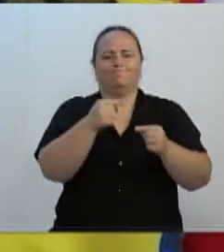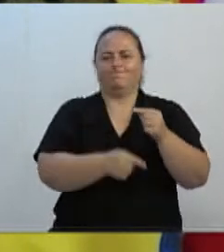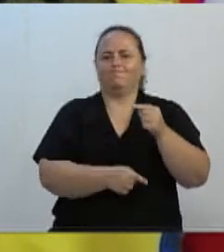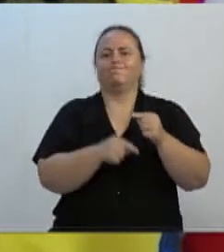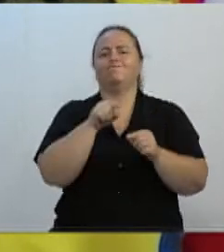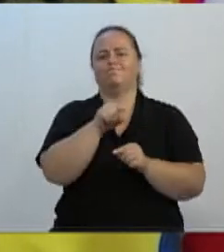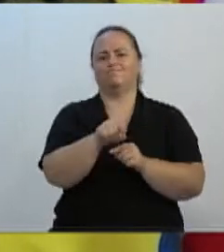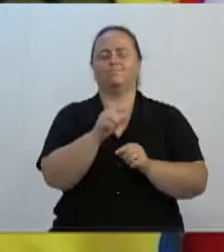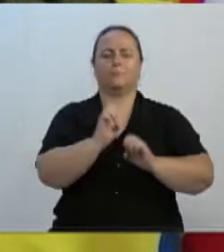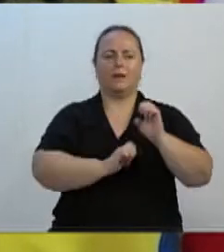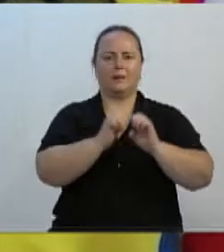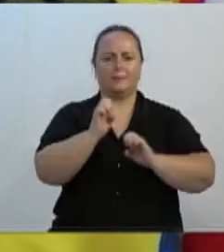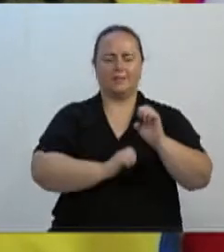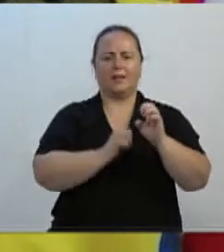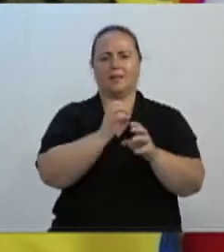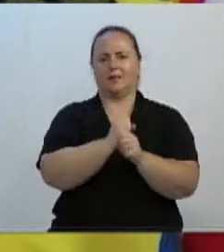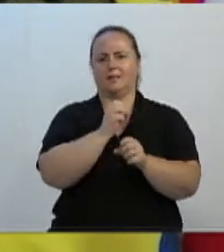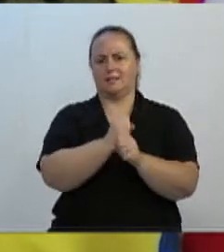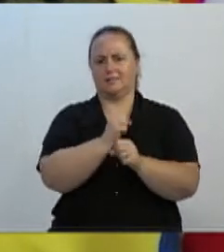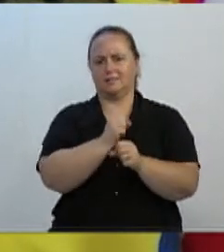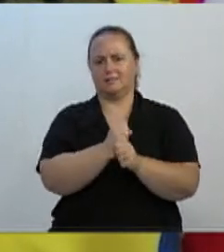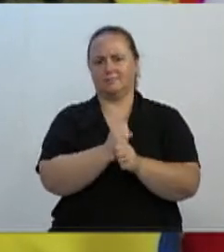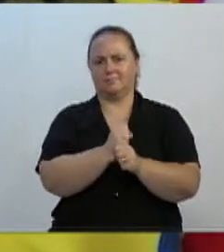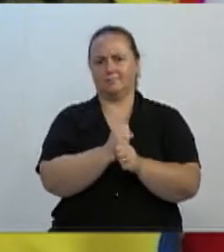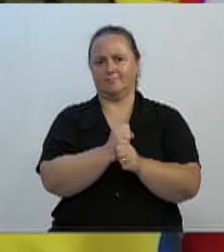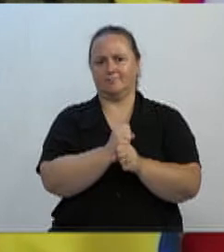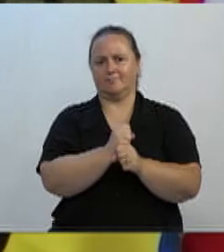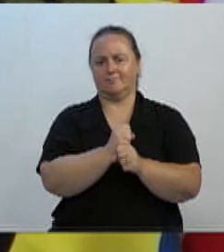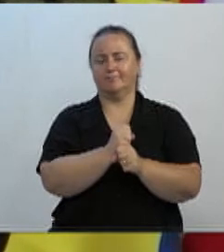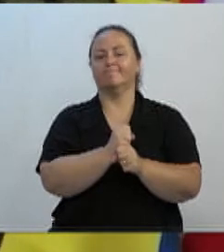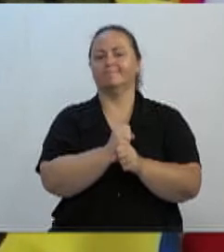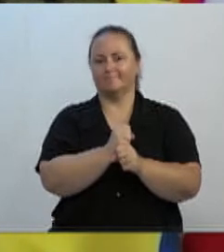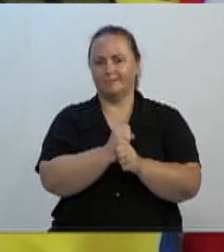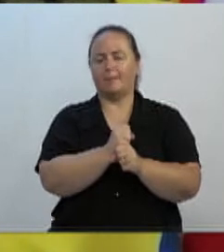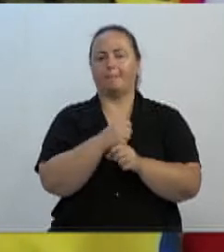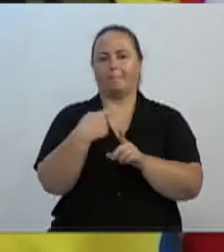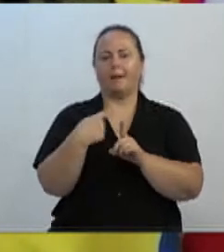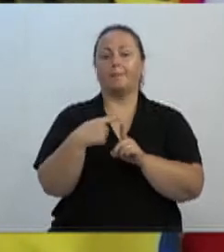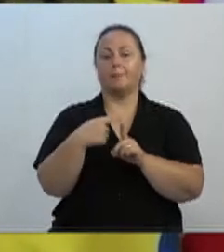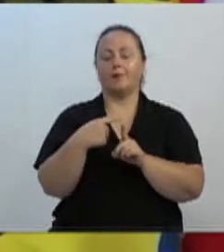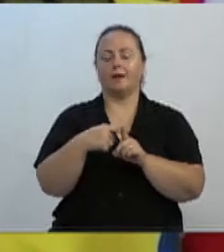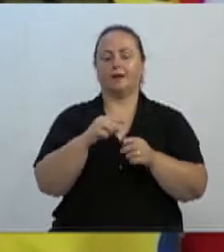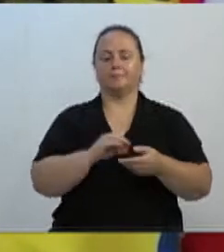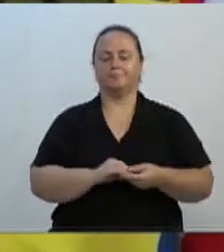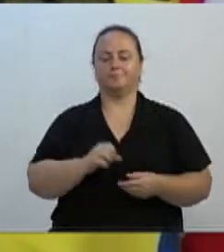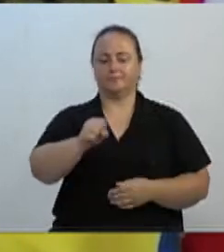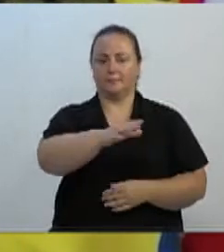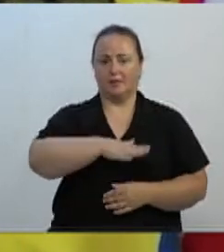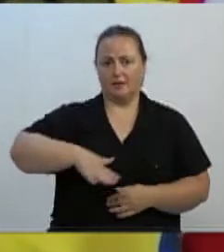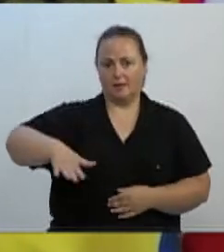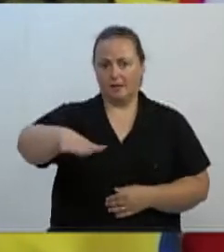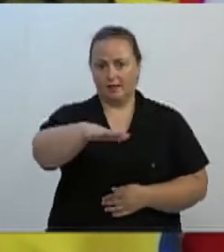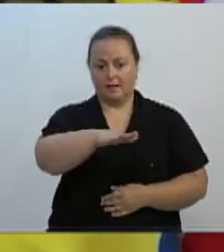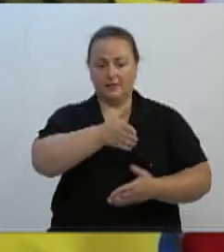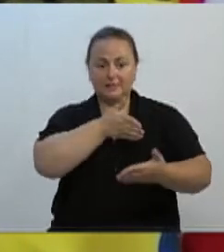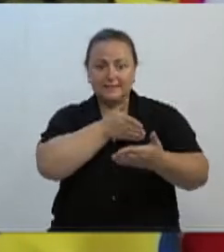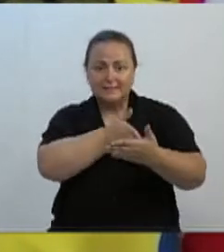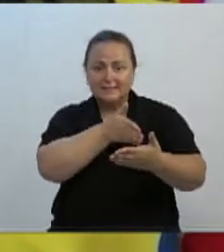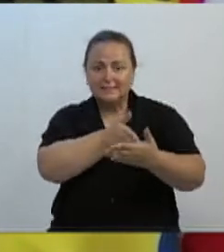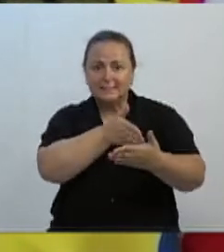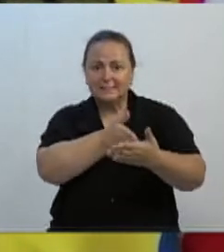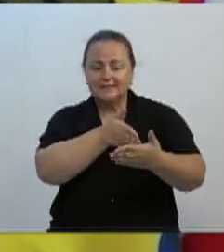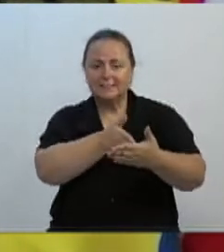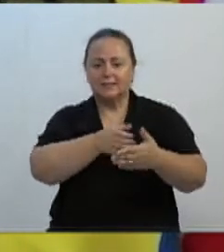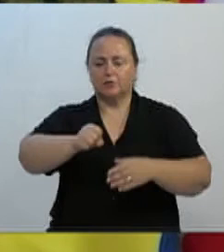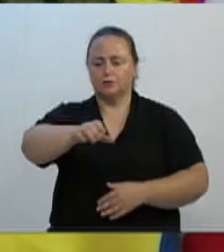as empresas contábeis como as empresas empresárias. Porque ele se classifica que uma sociedade limitada, uma